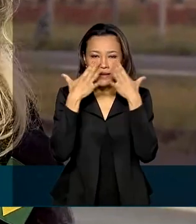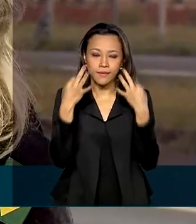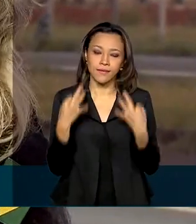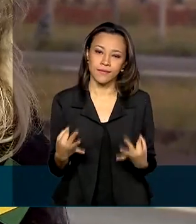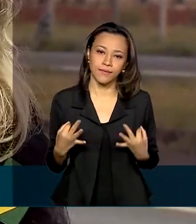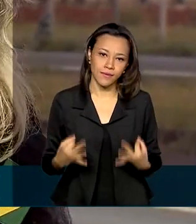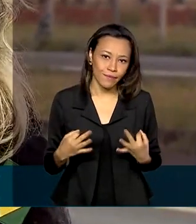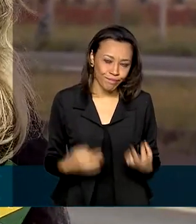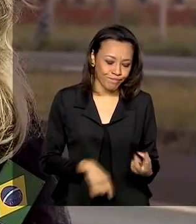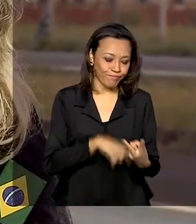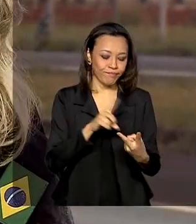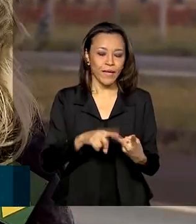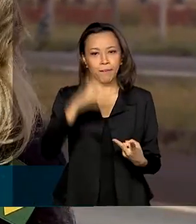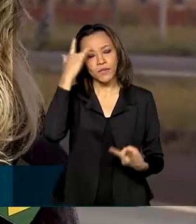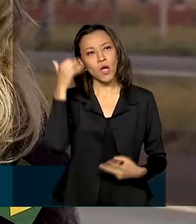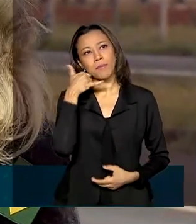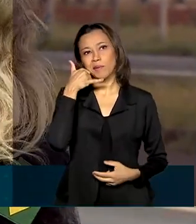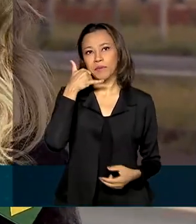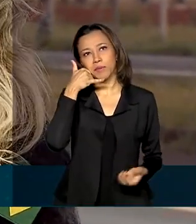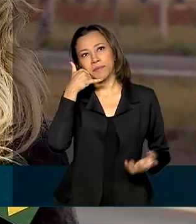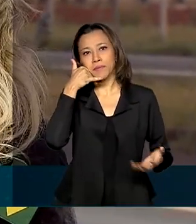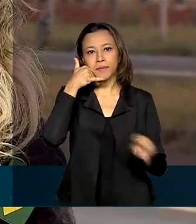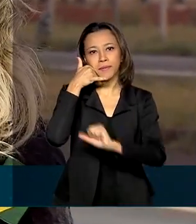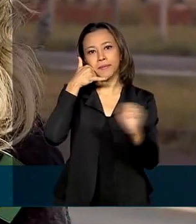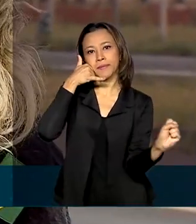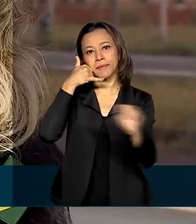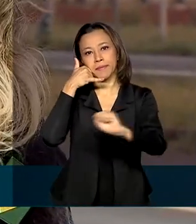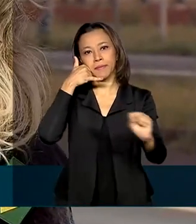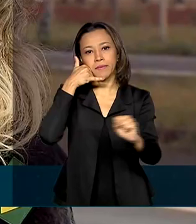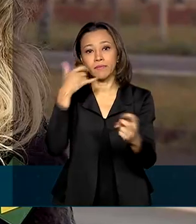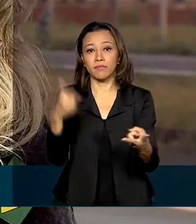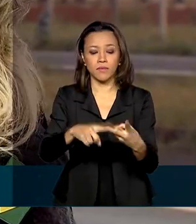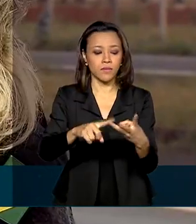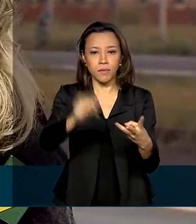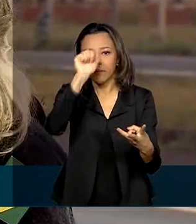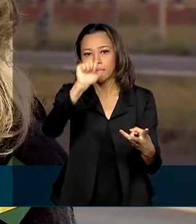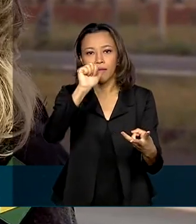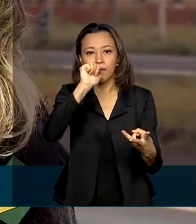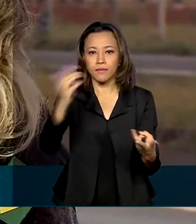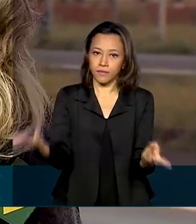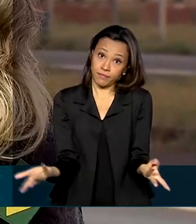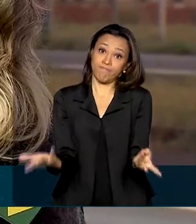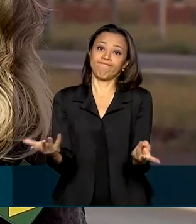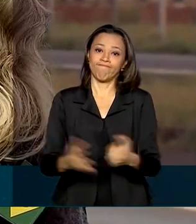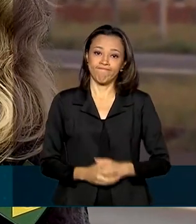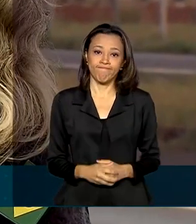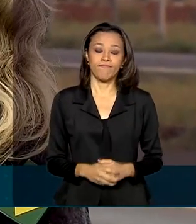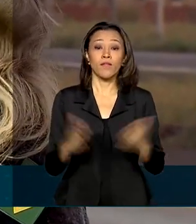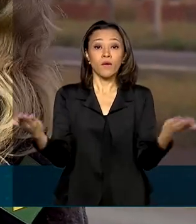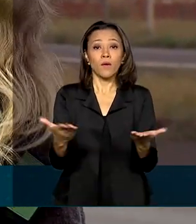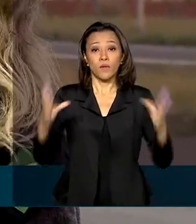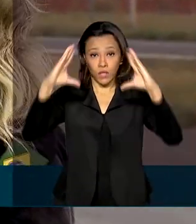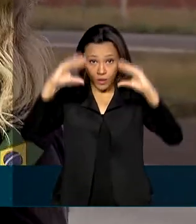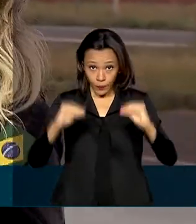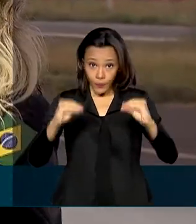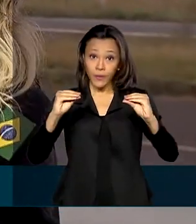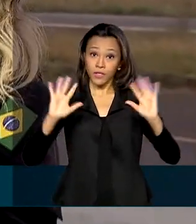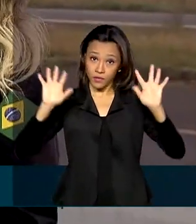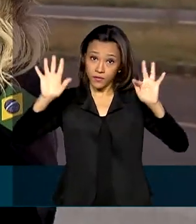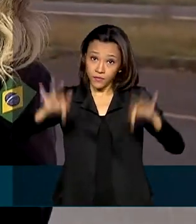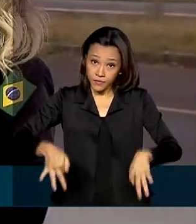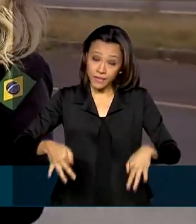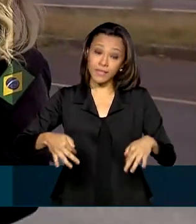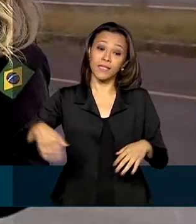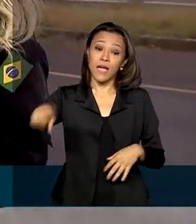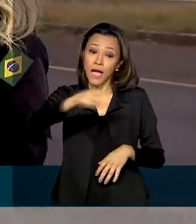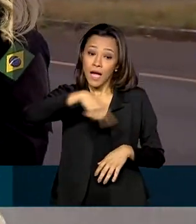pessoas dirigindo, utilizando o celular e também muitas ocorrências de embriaguez ao volante. Bom, a operação termina hoje à noite, então muita gente ainda